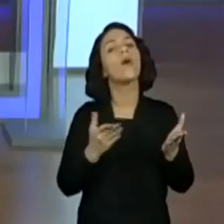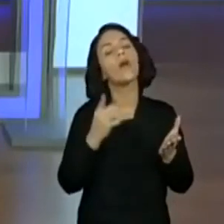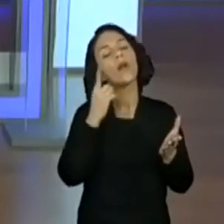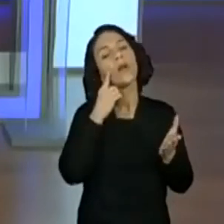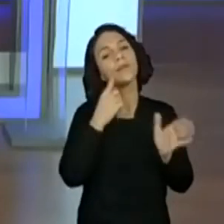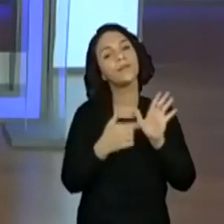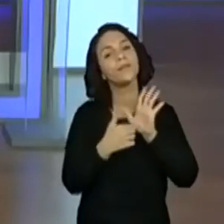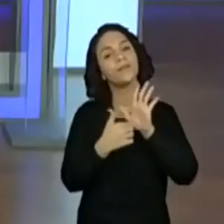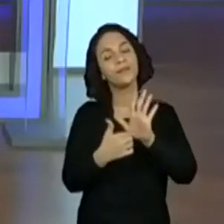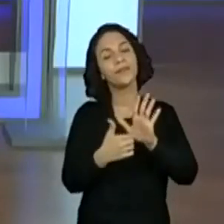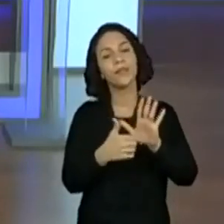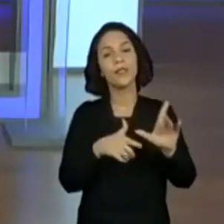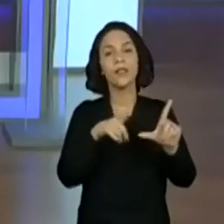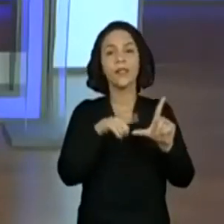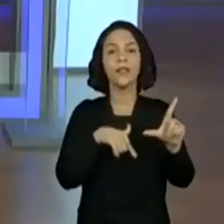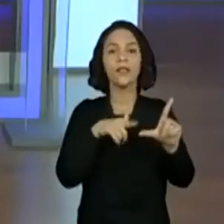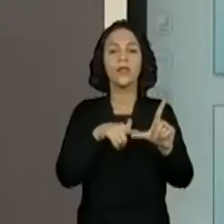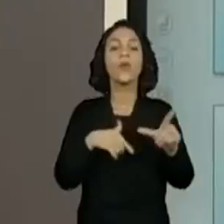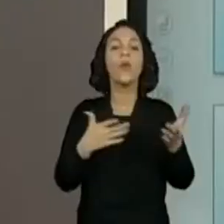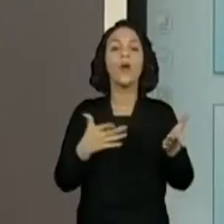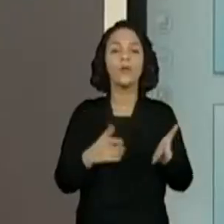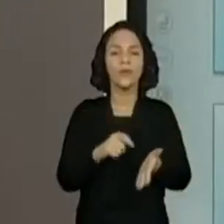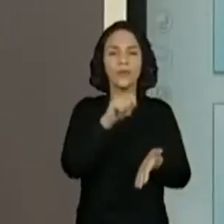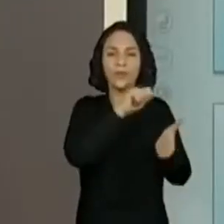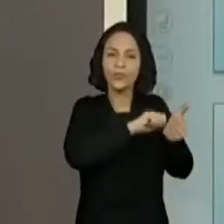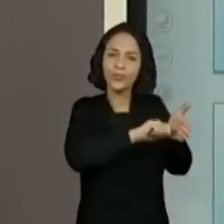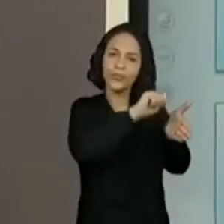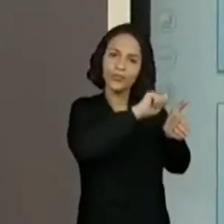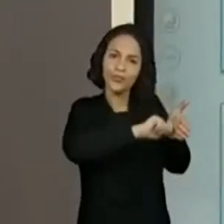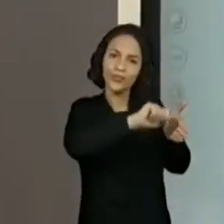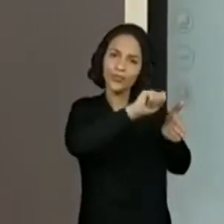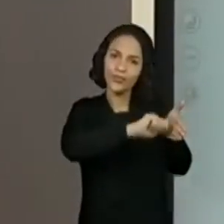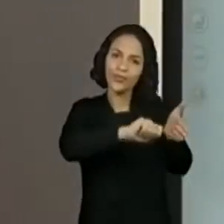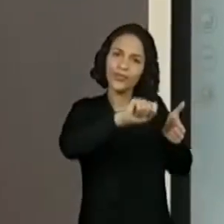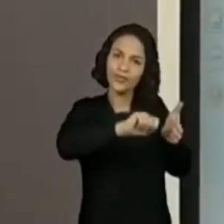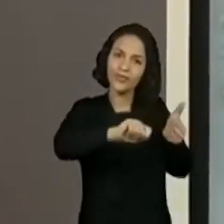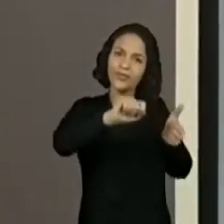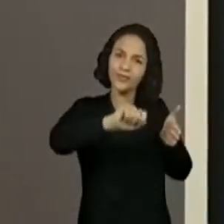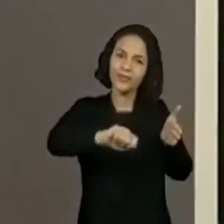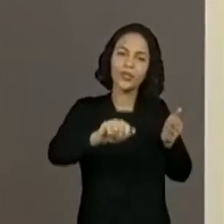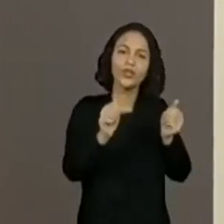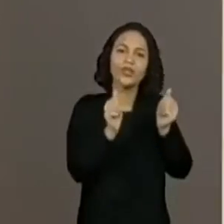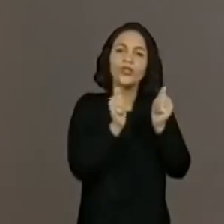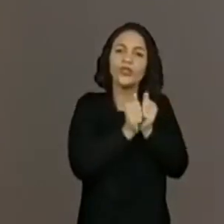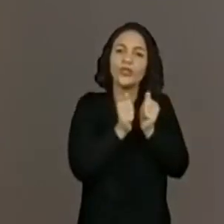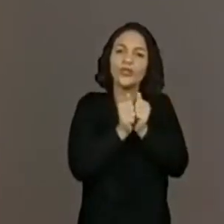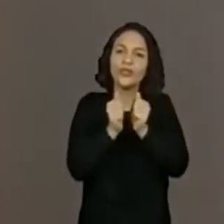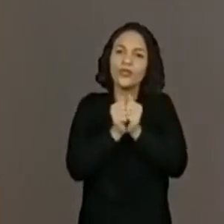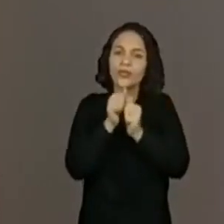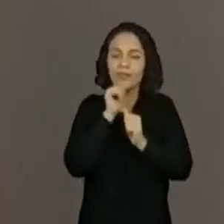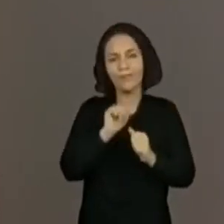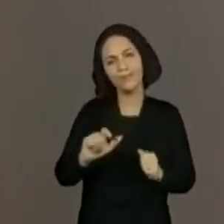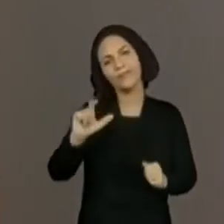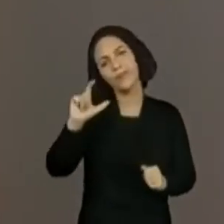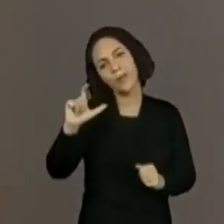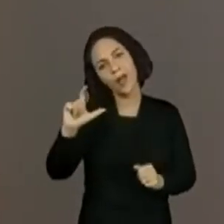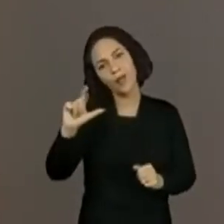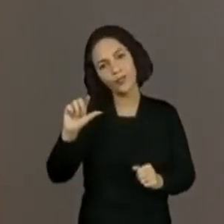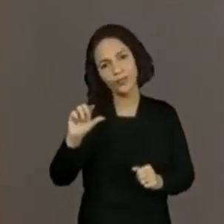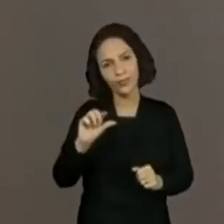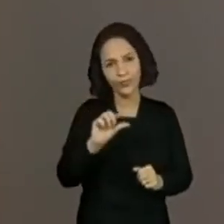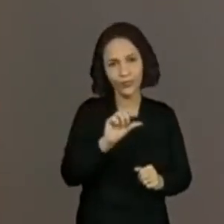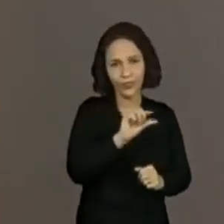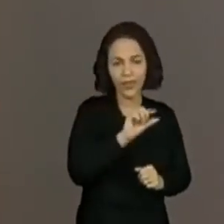apresentar a letra de mão. A cursiva que a gente fala que é a letra de mão. Aquela que a gente precisa usar a letra maiúscula, em começo de frase,